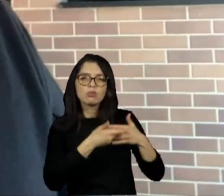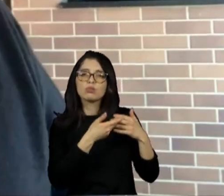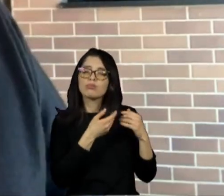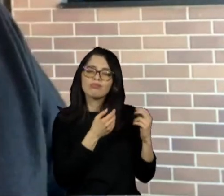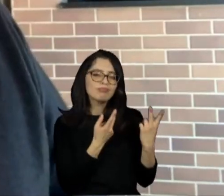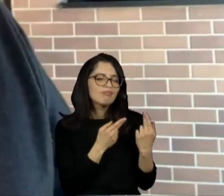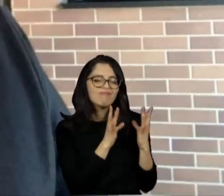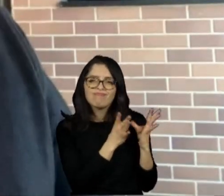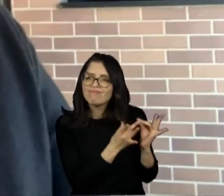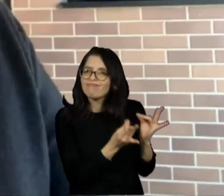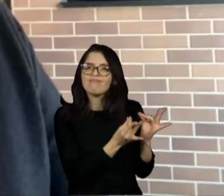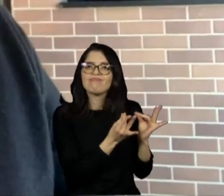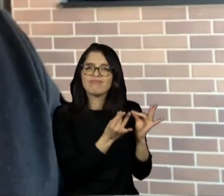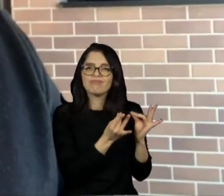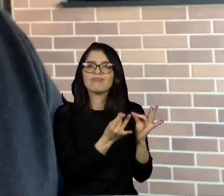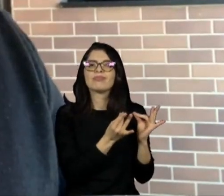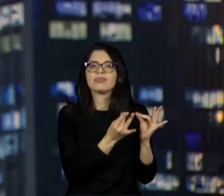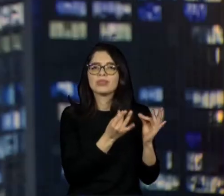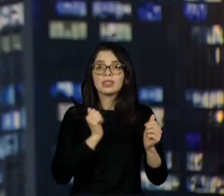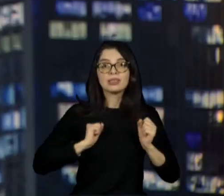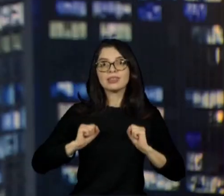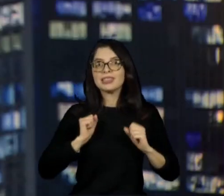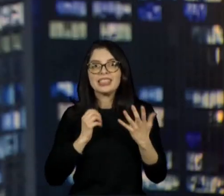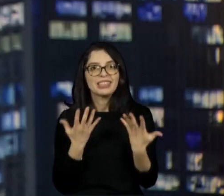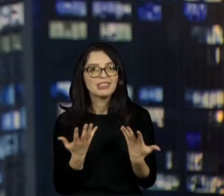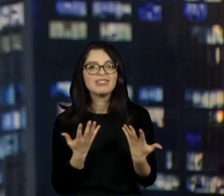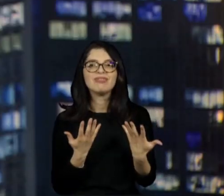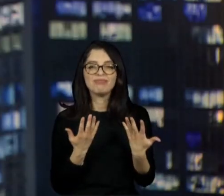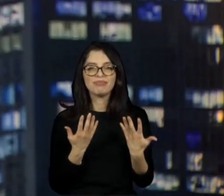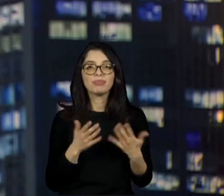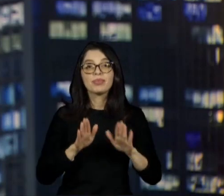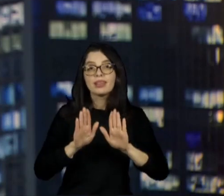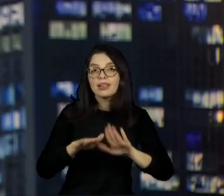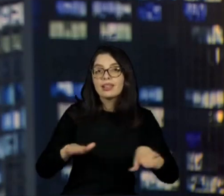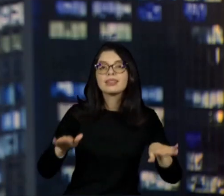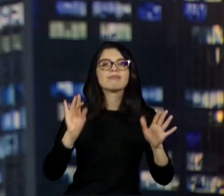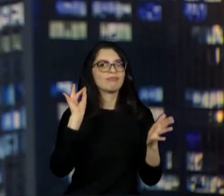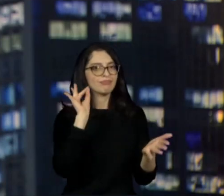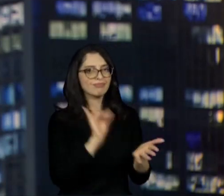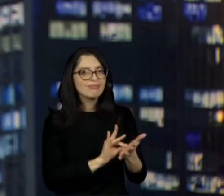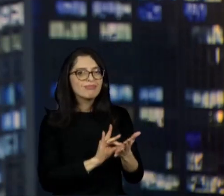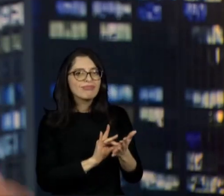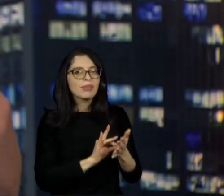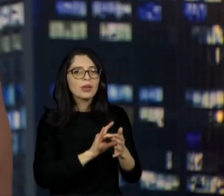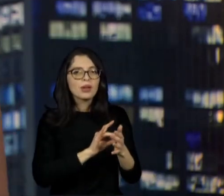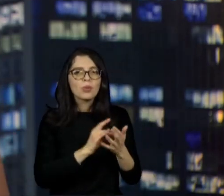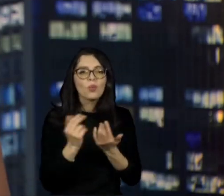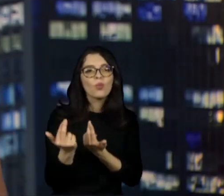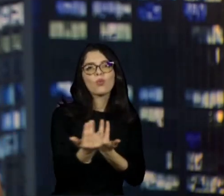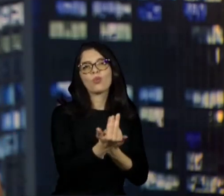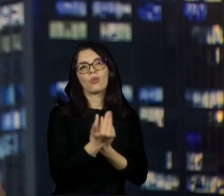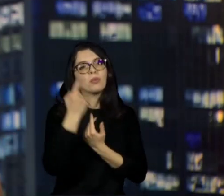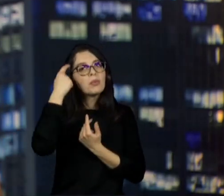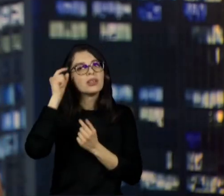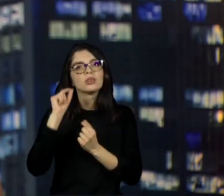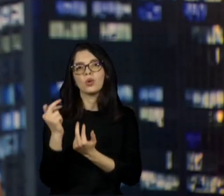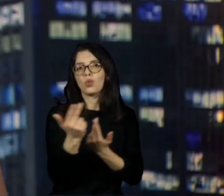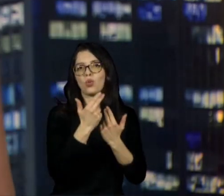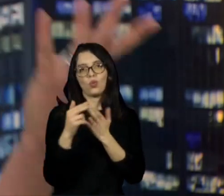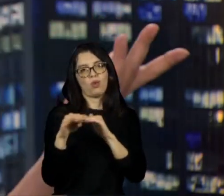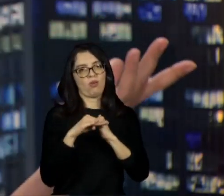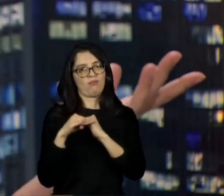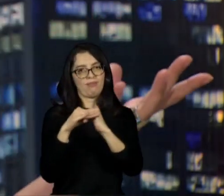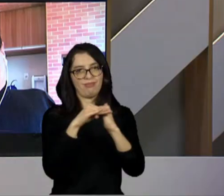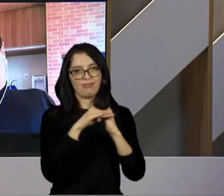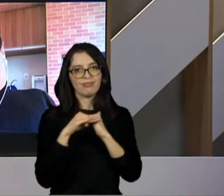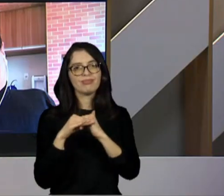espera e é isso que toda criança espera. Sem dúvida. Eu acho que a criança, ela enxerga as pessoas nesse que a gente está colocando aqui, né? Que